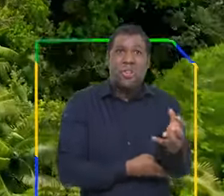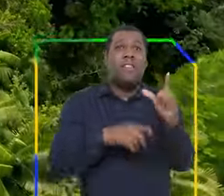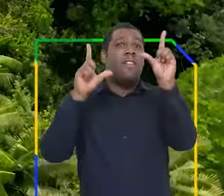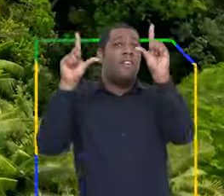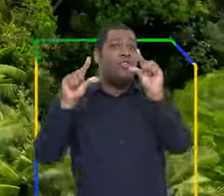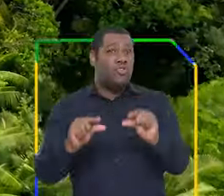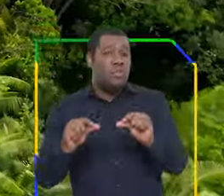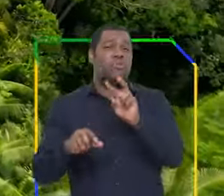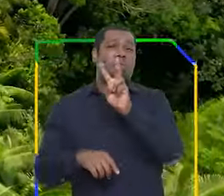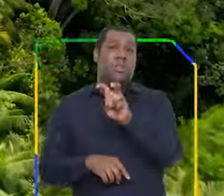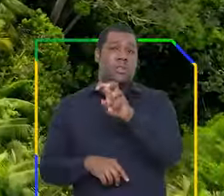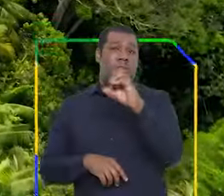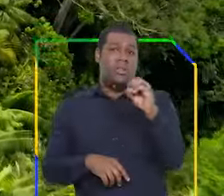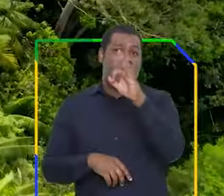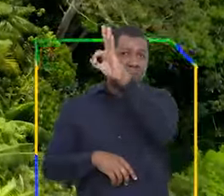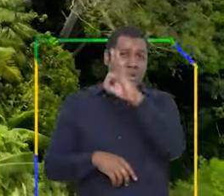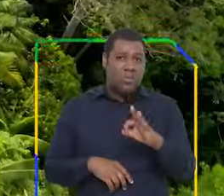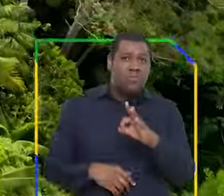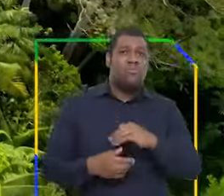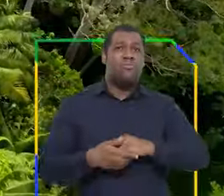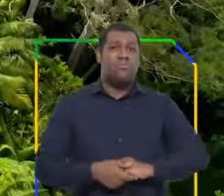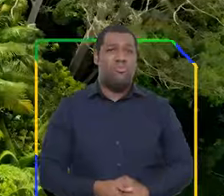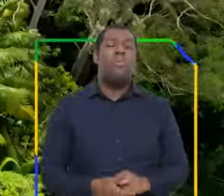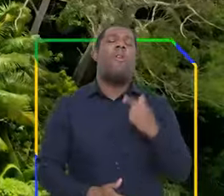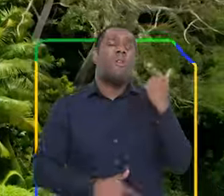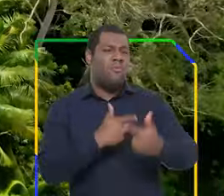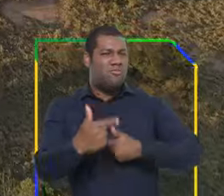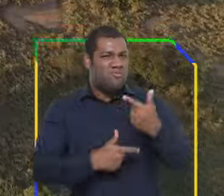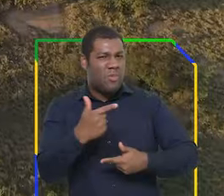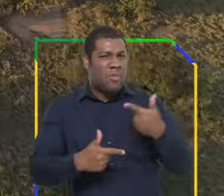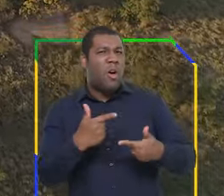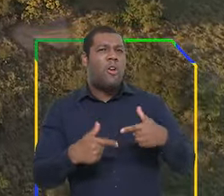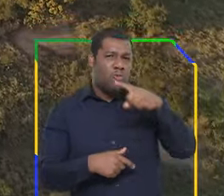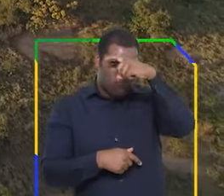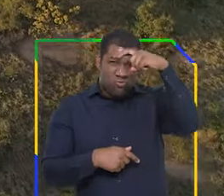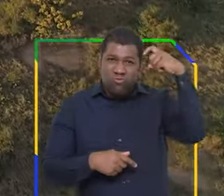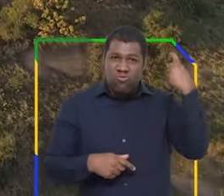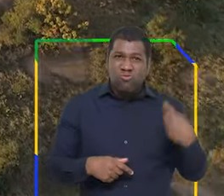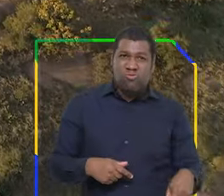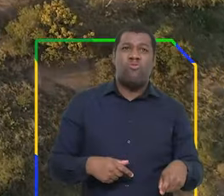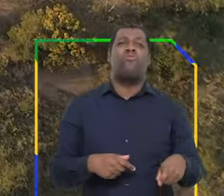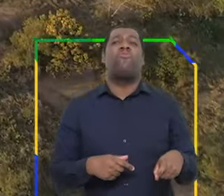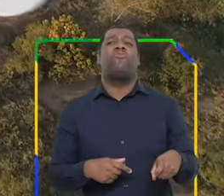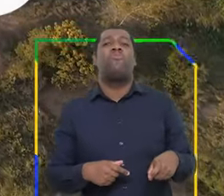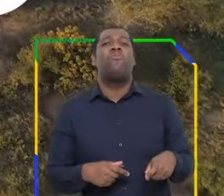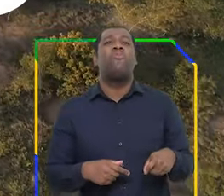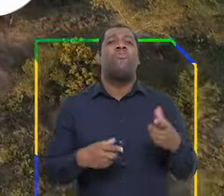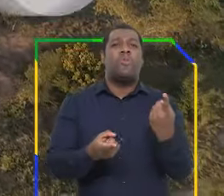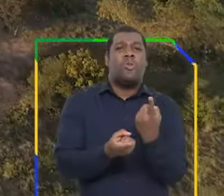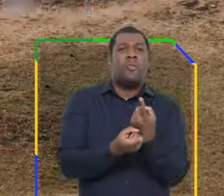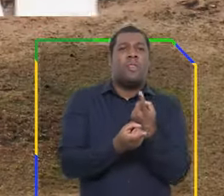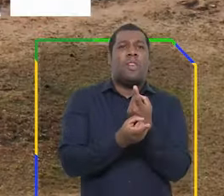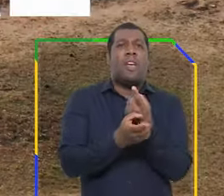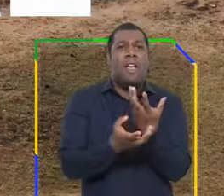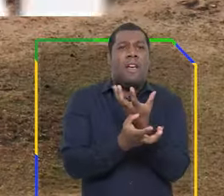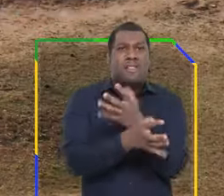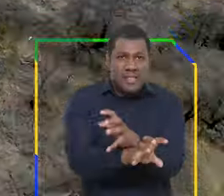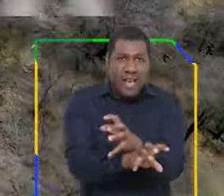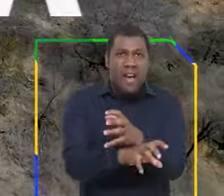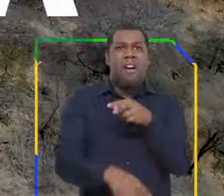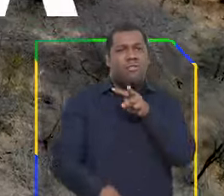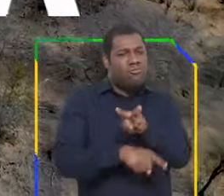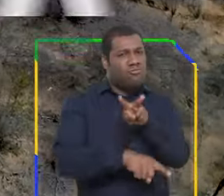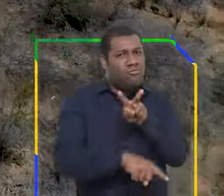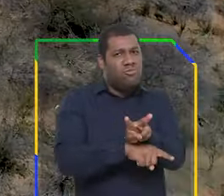no Pampa e Mata Atlântica. E estamos trabalhando para obter resultados também no Cerrado, Pantanal